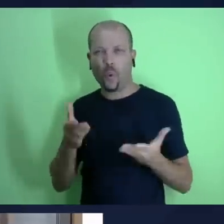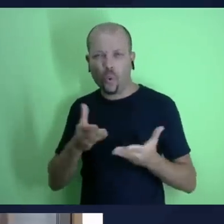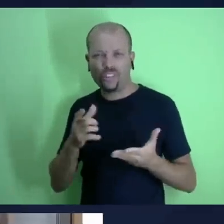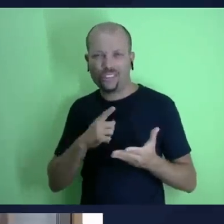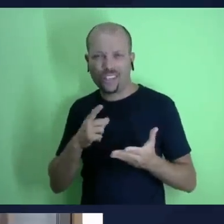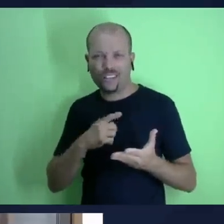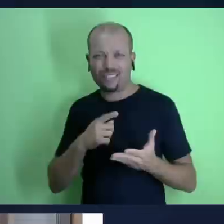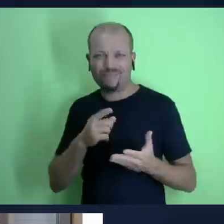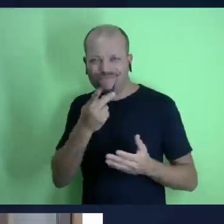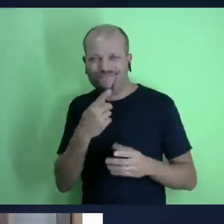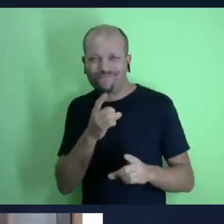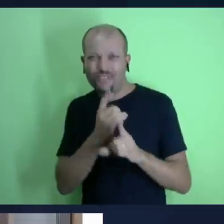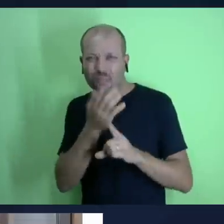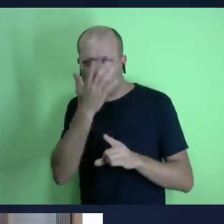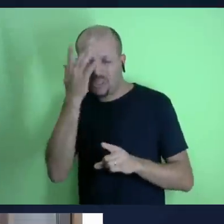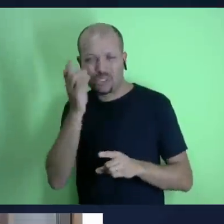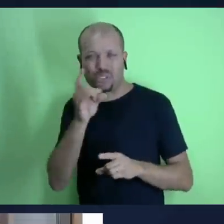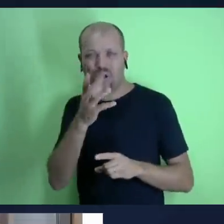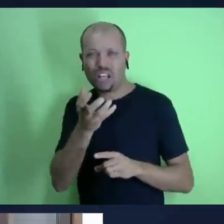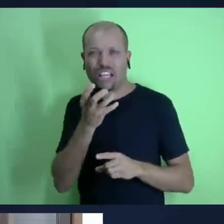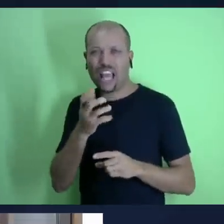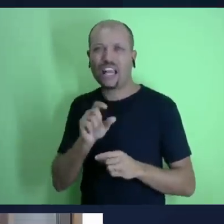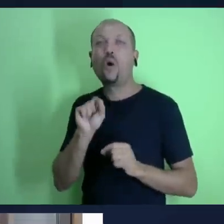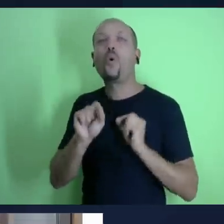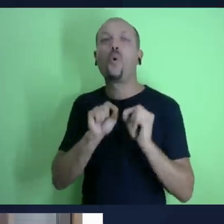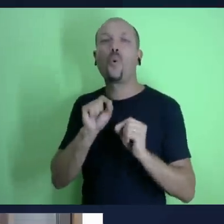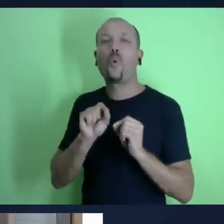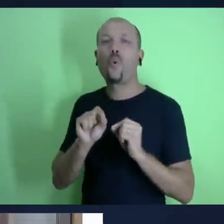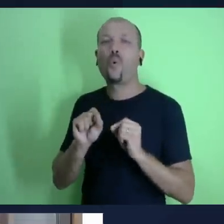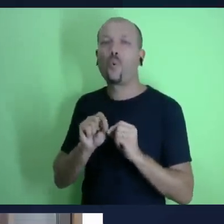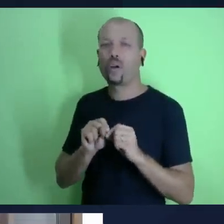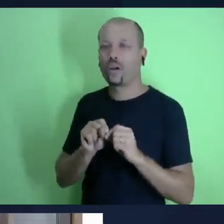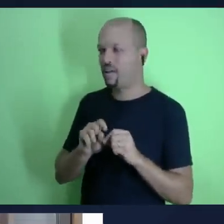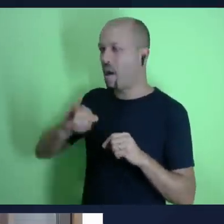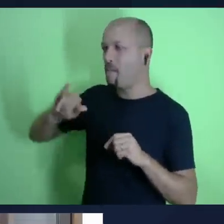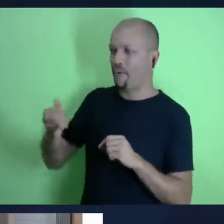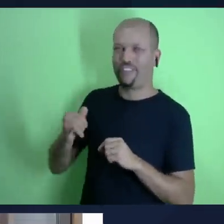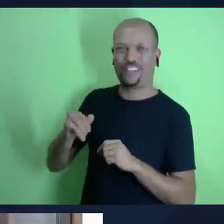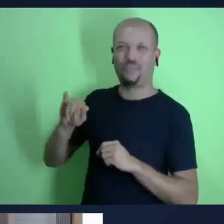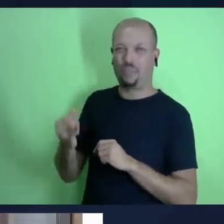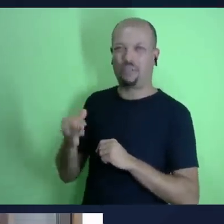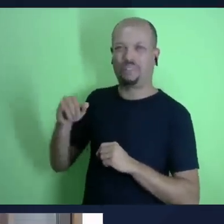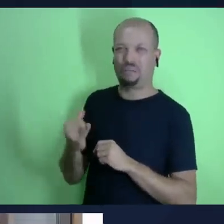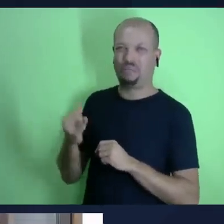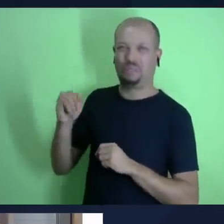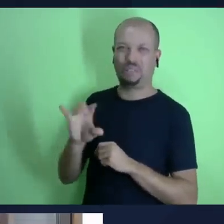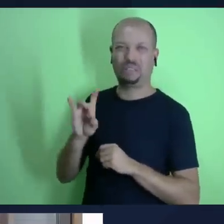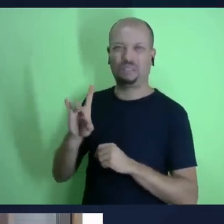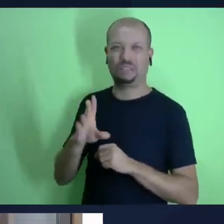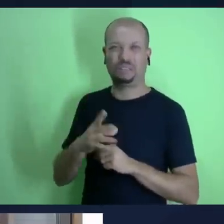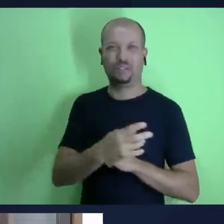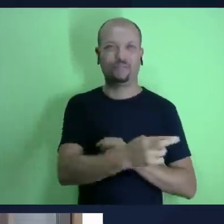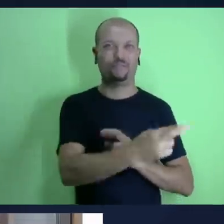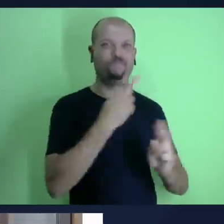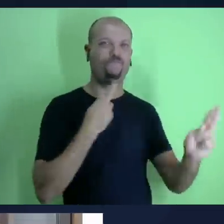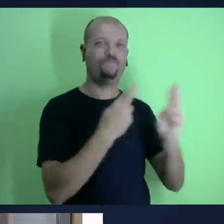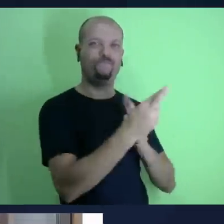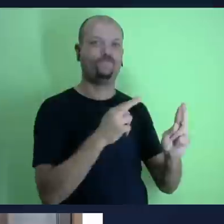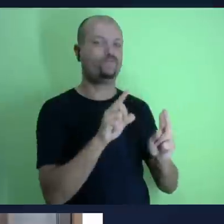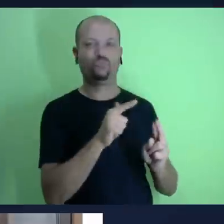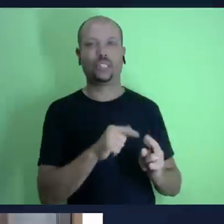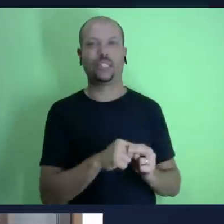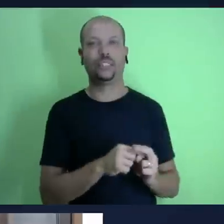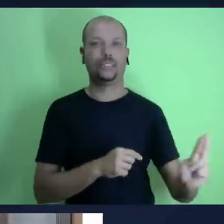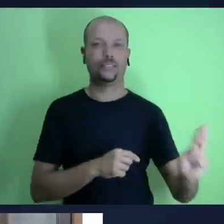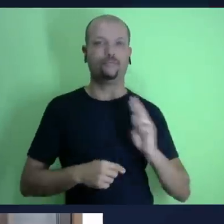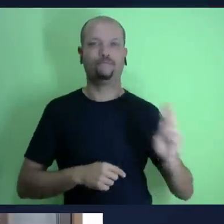puderem sua energia do seu corpo dos seus bens nós encontramos sociedades onde um sócio só quer